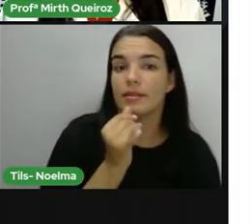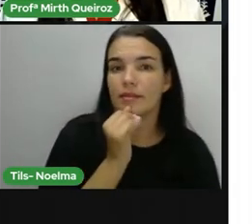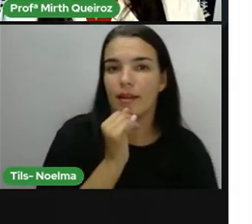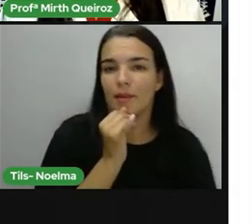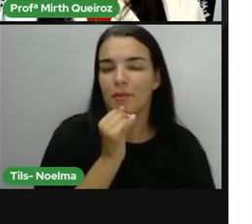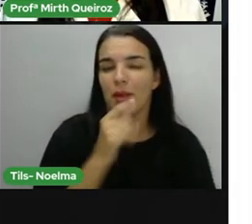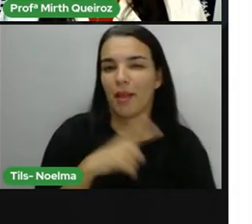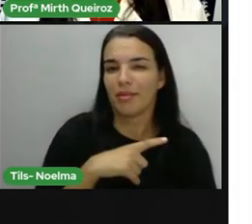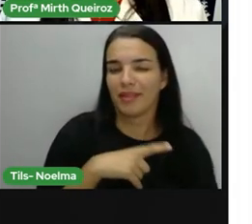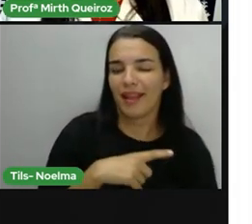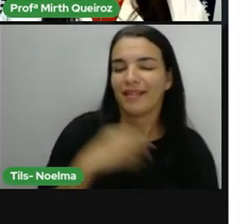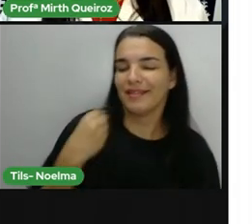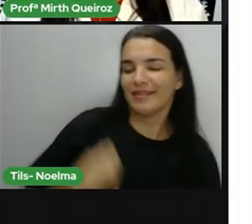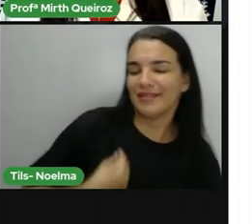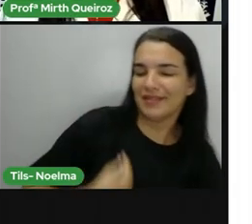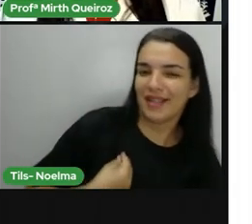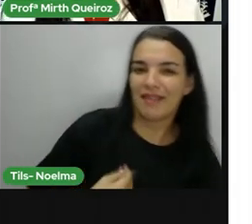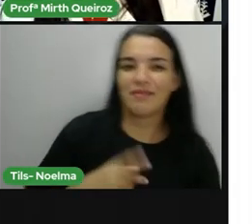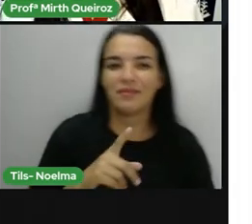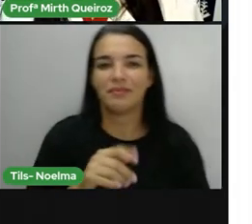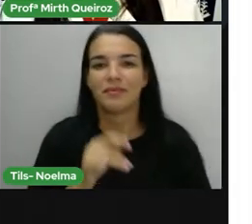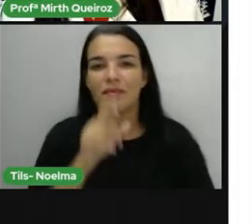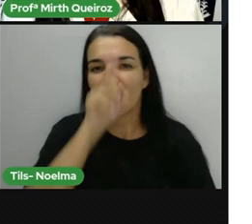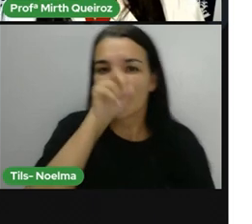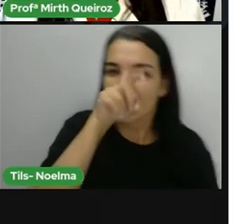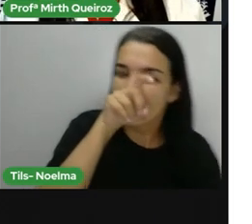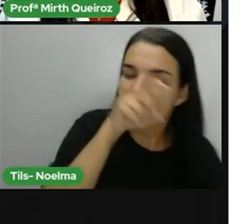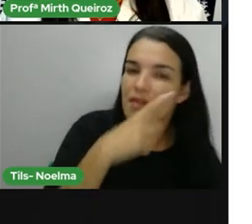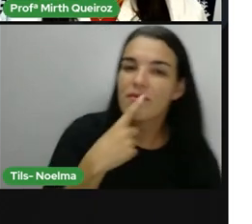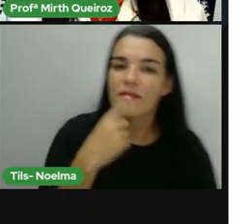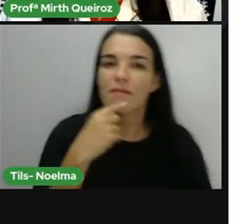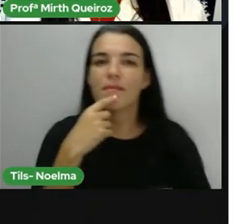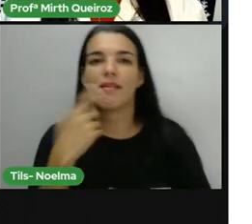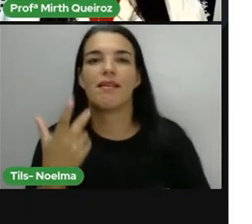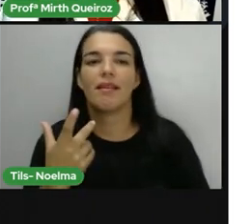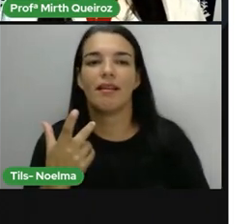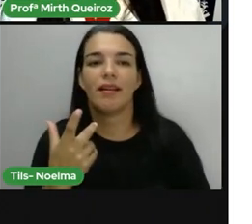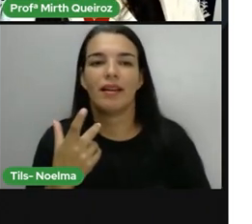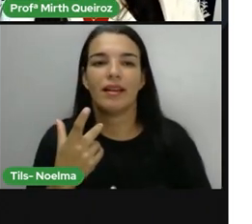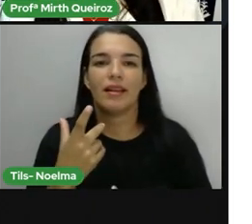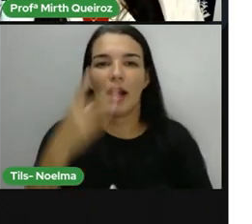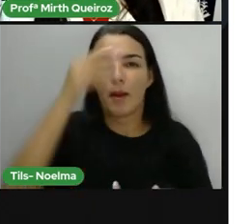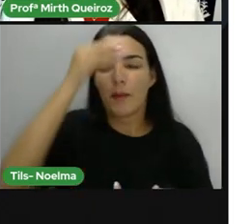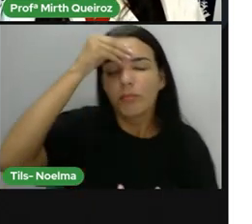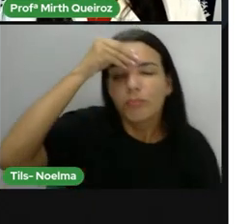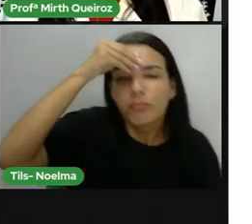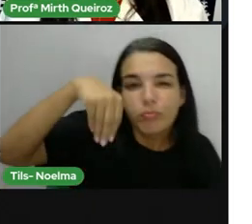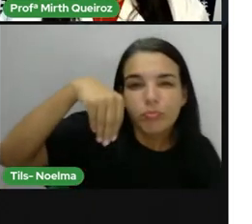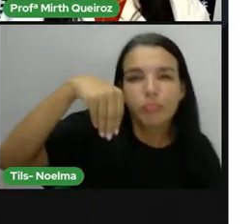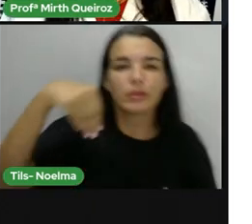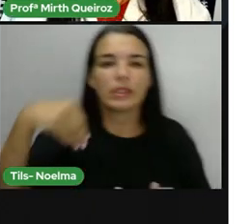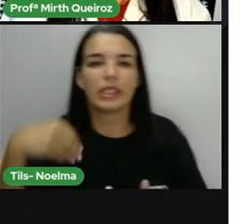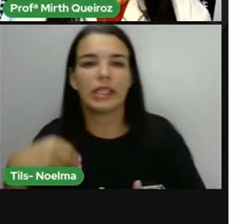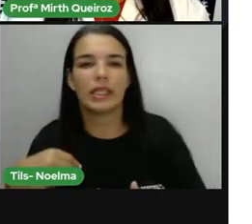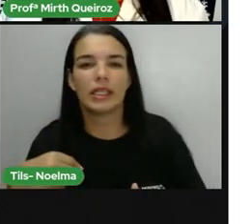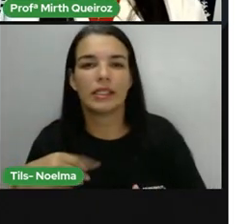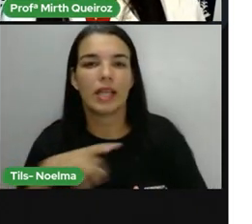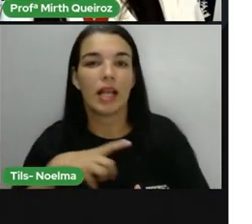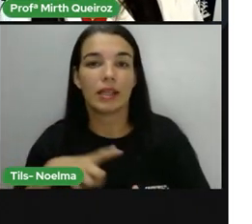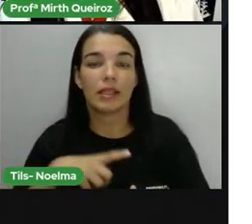caatinga, né? Jacuatirica, arara vermelha, ariranha azul, preguiça comum, o